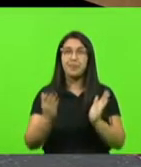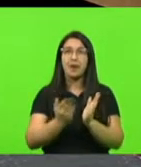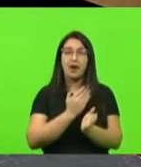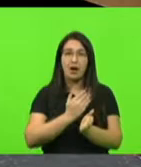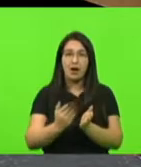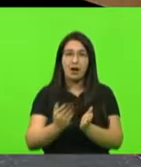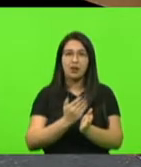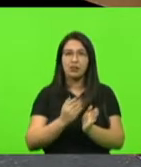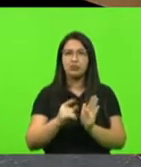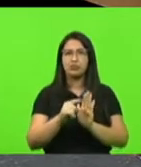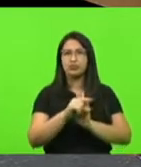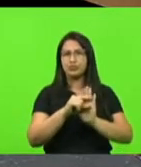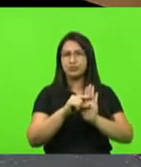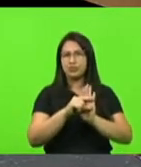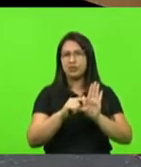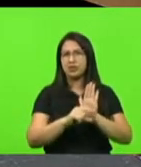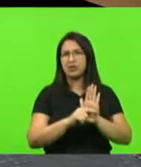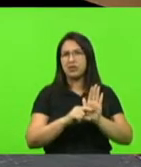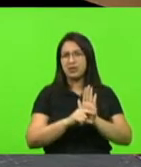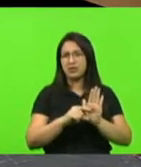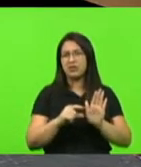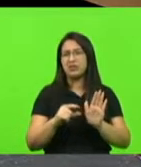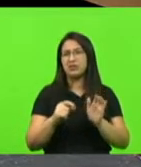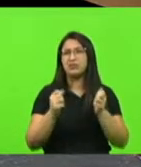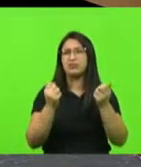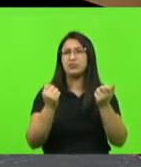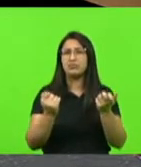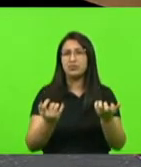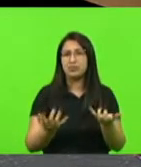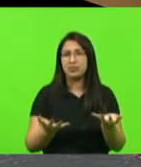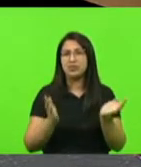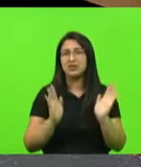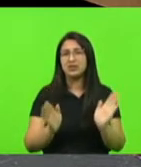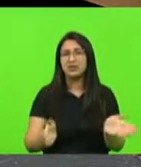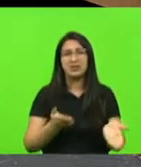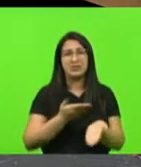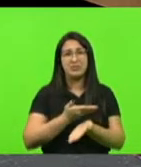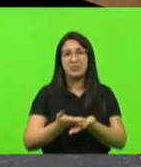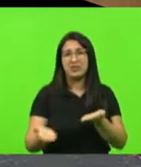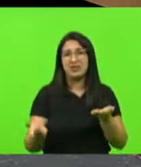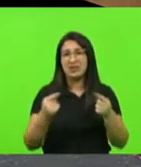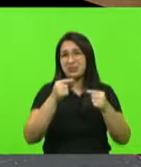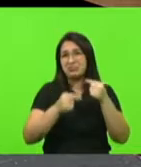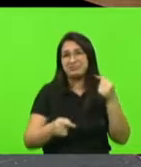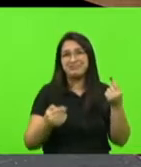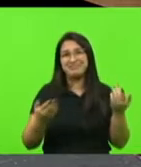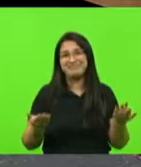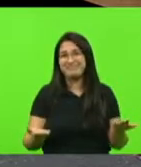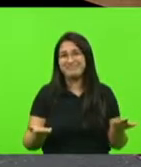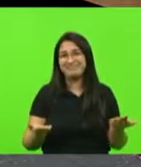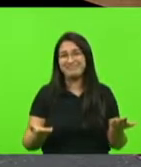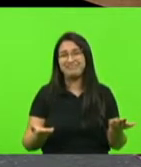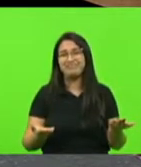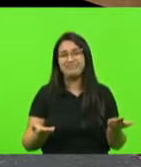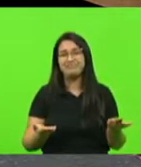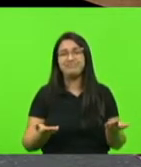parágrafos do projeto que já perderam o objeto. Então, não tem sentido a gente